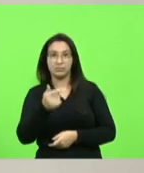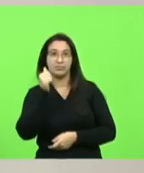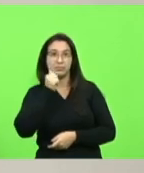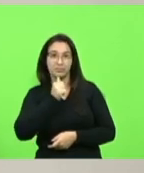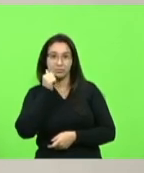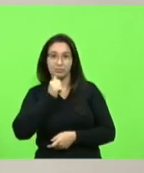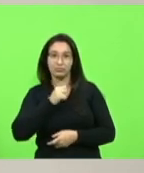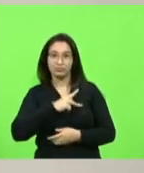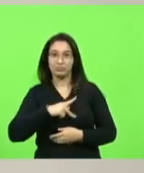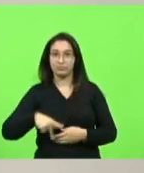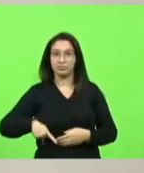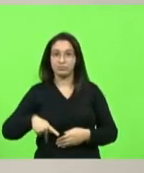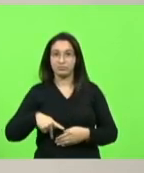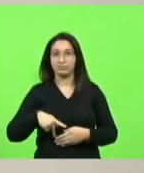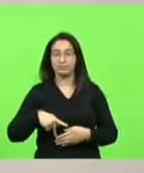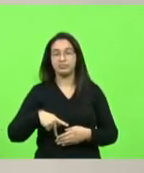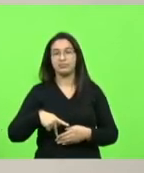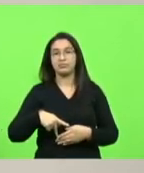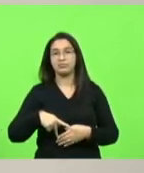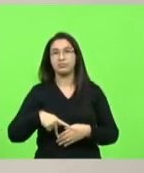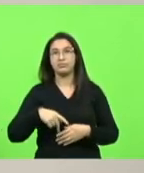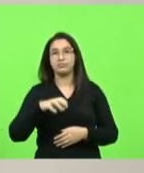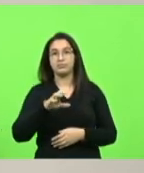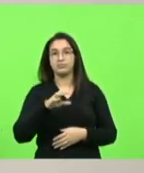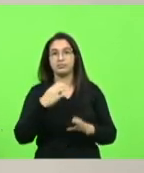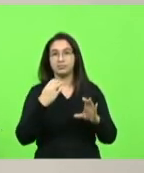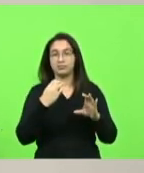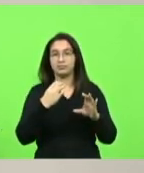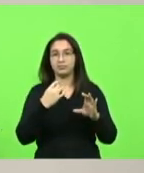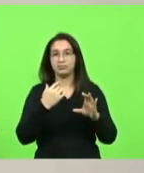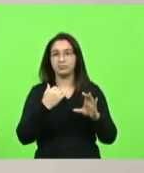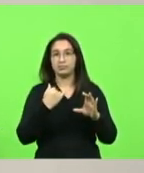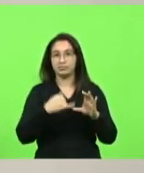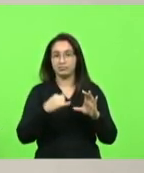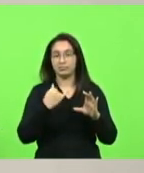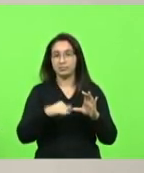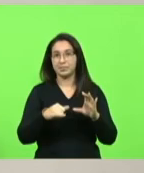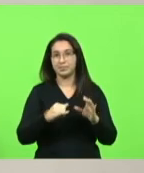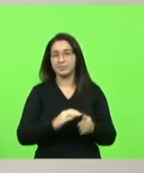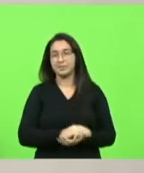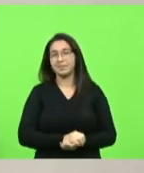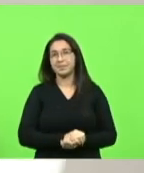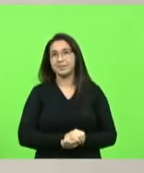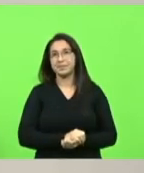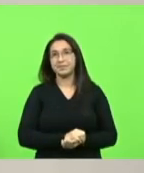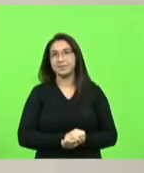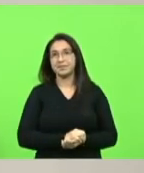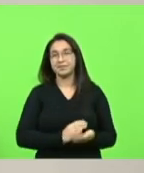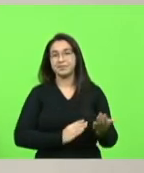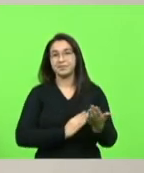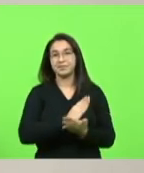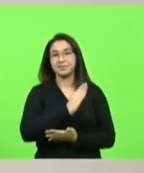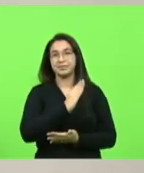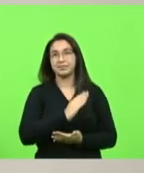presidir a Selesc em discussão em votação aprovado